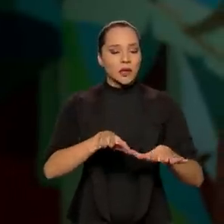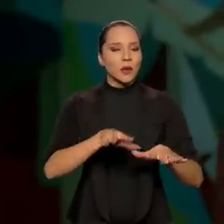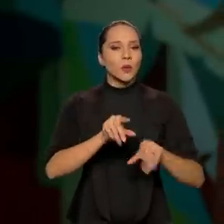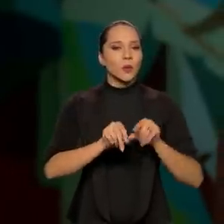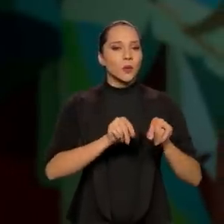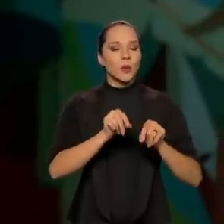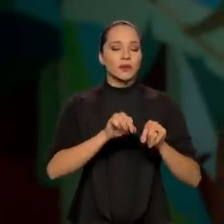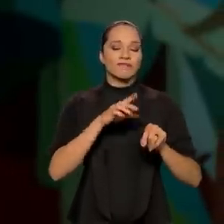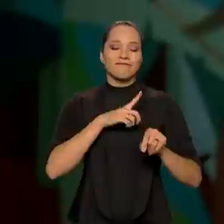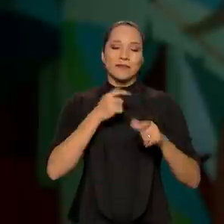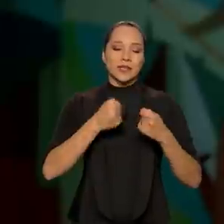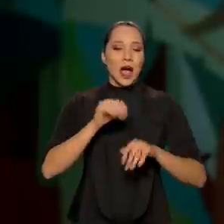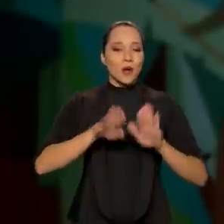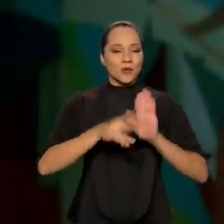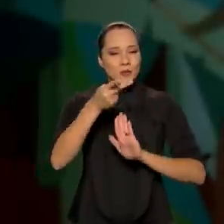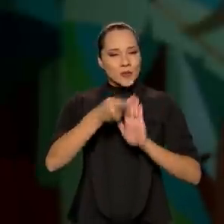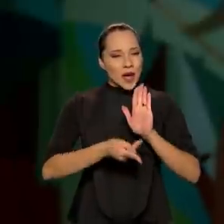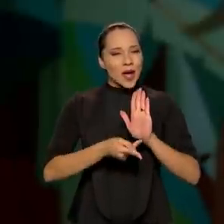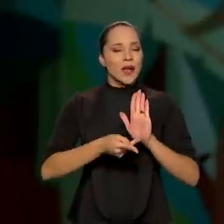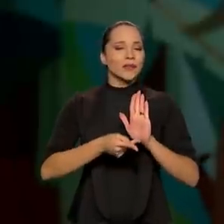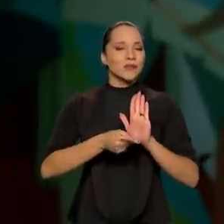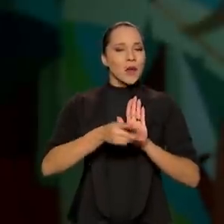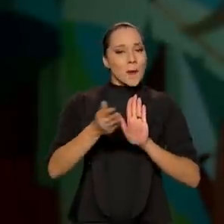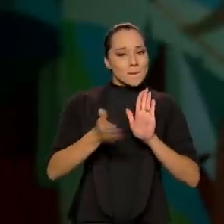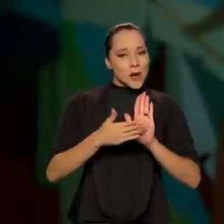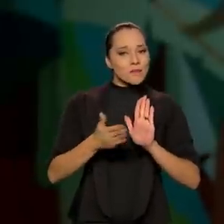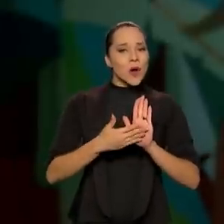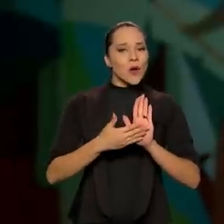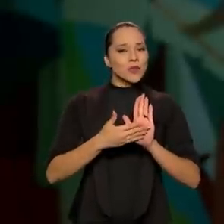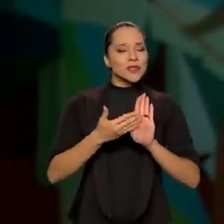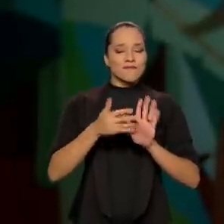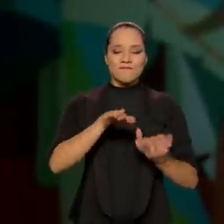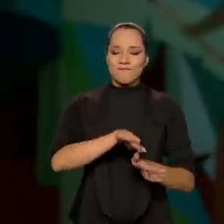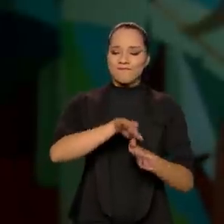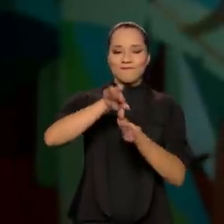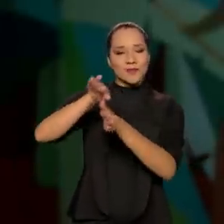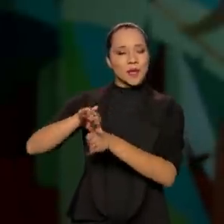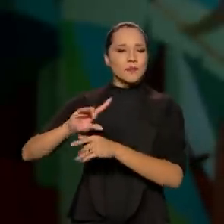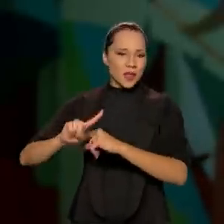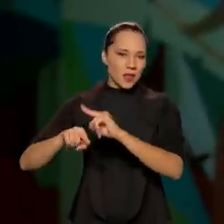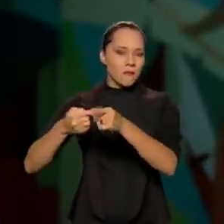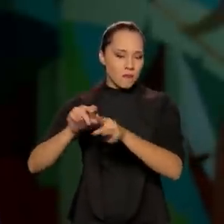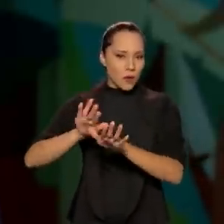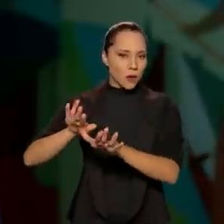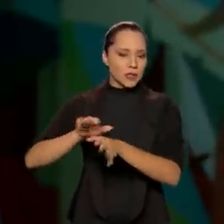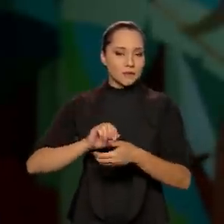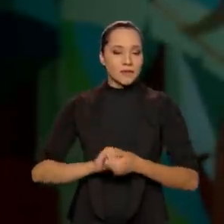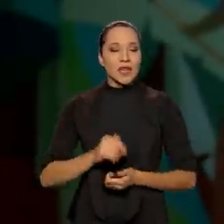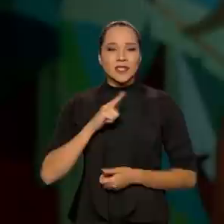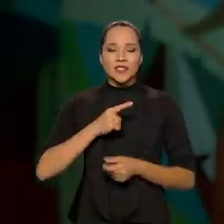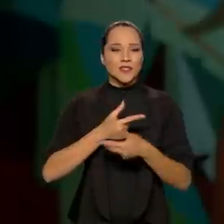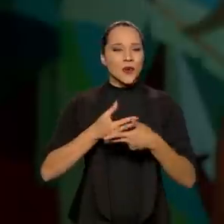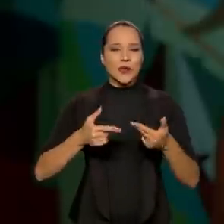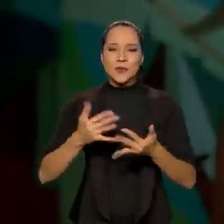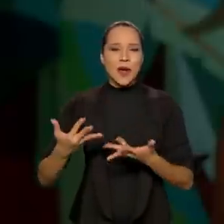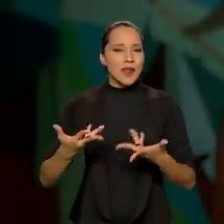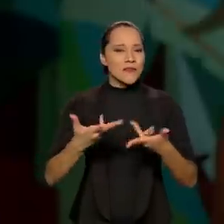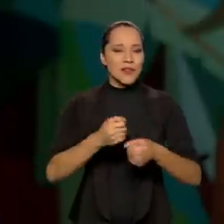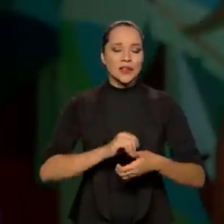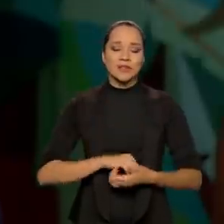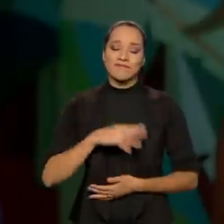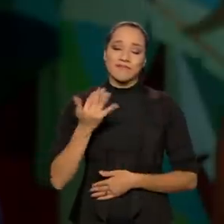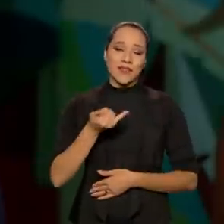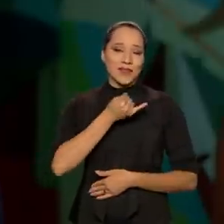botasse muitos planos, muitas propostas de governos para depois. Tínhamos coisas maravilhosas pela frente.